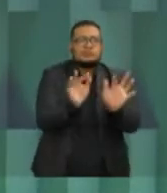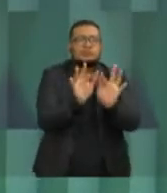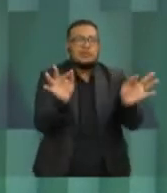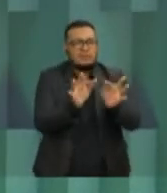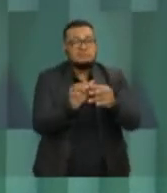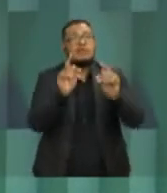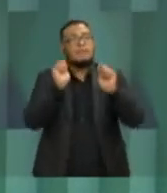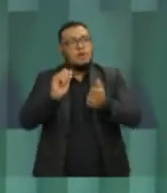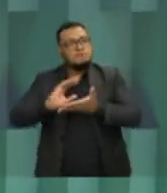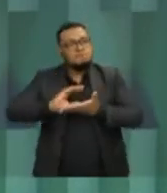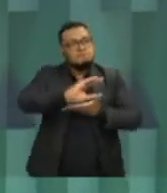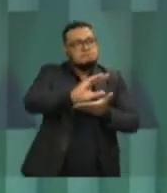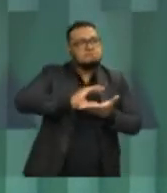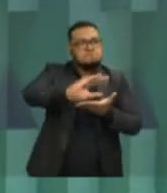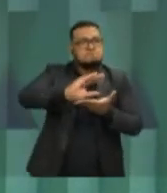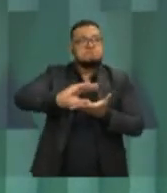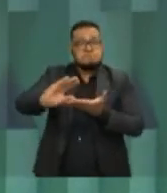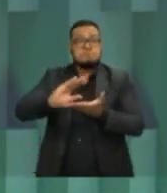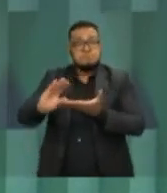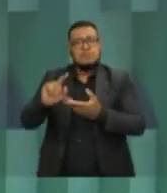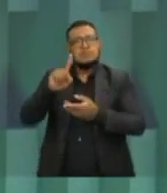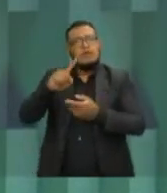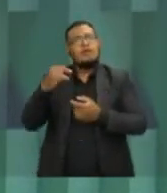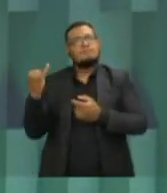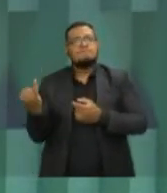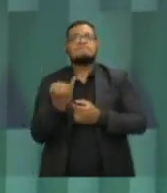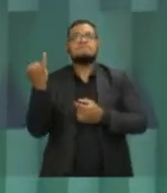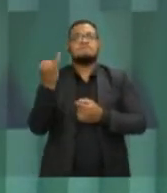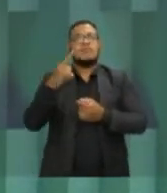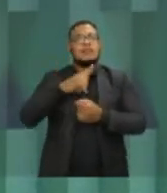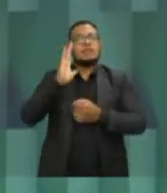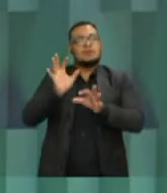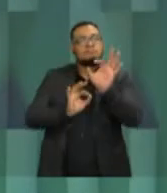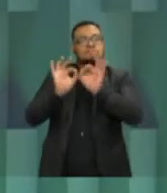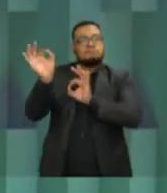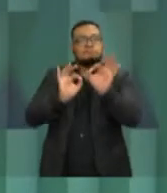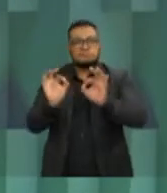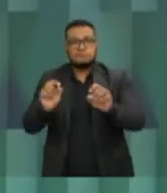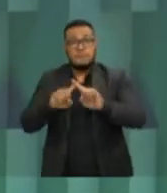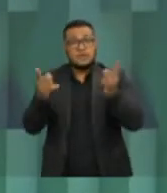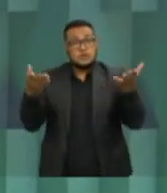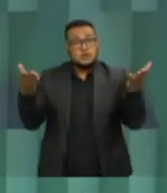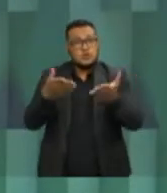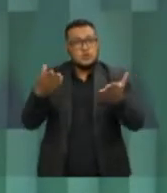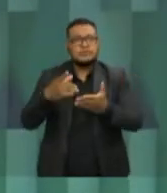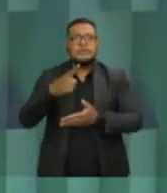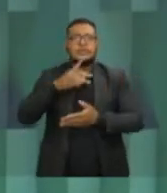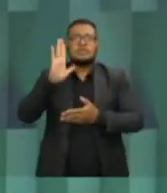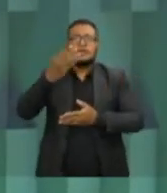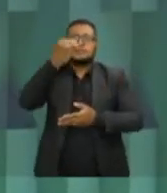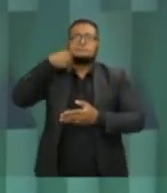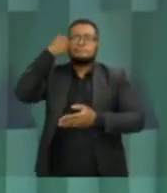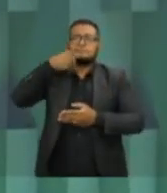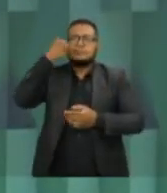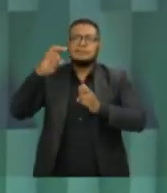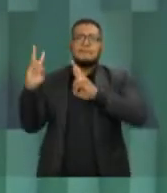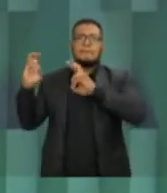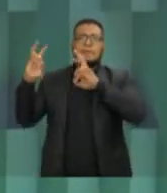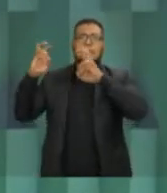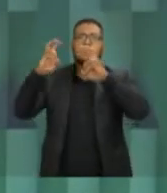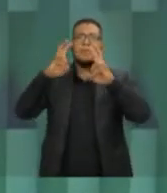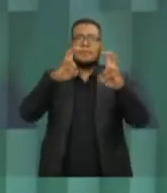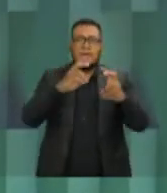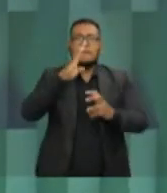negócios. Ele é muito importante, ele foi questionado, foi minimizado, mas ele é fundamental. Nós já temos experiências muito ricas no